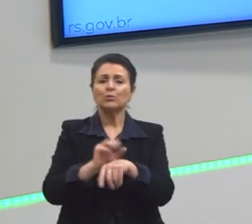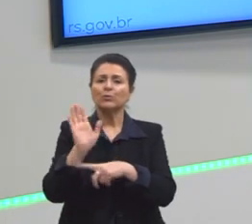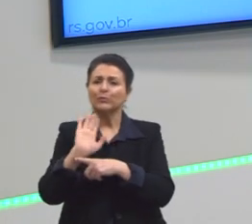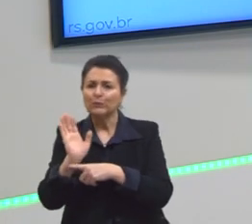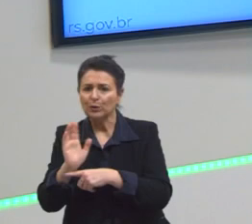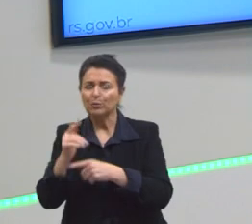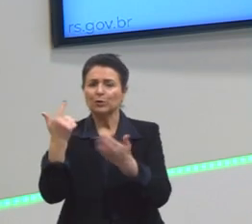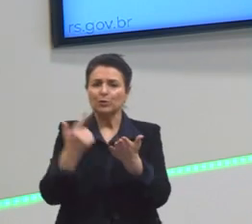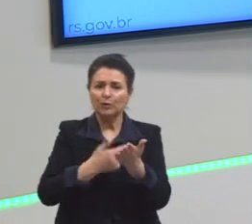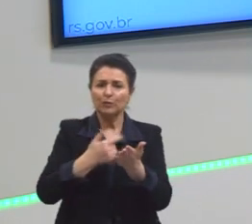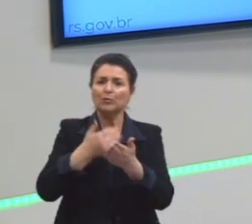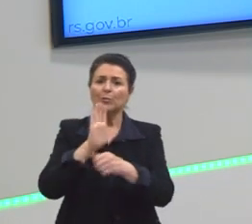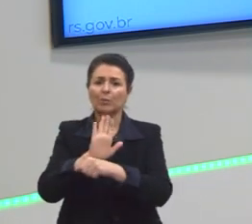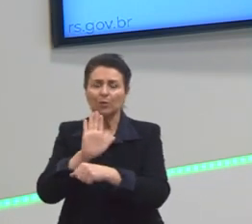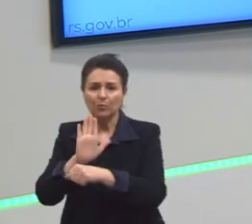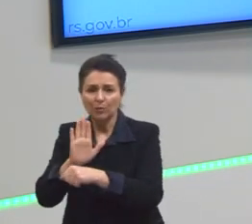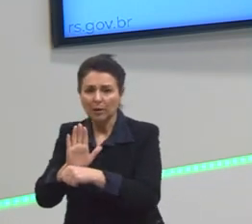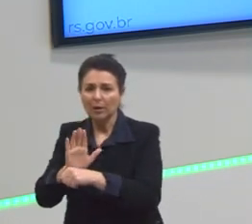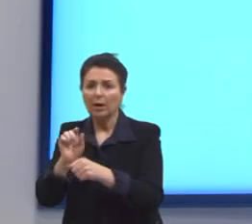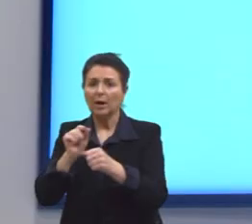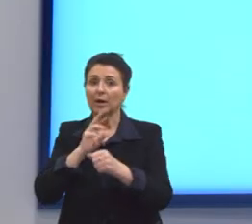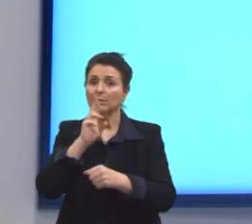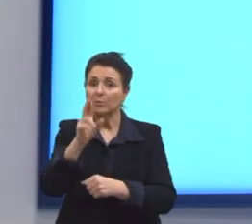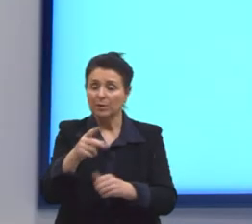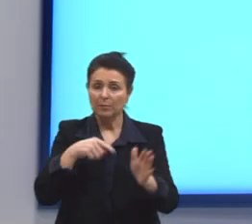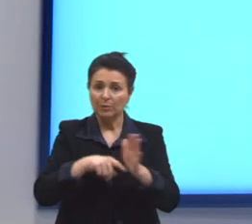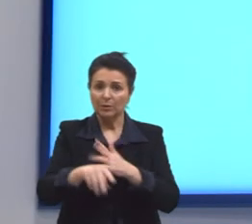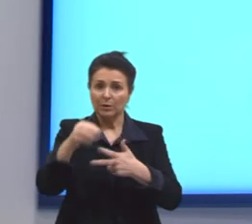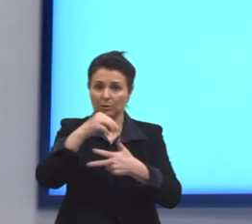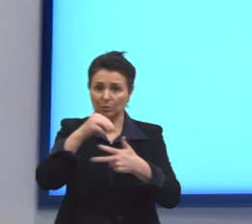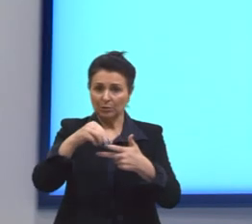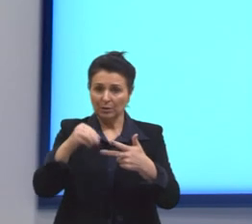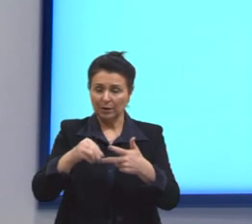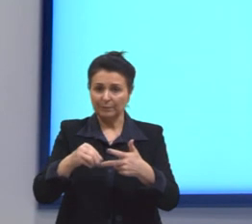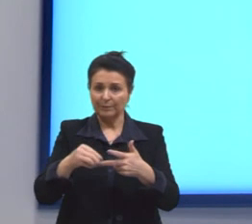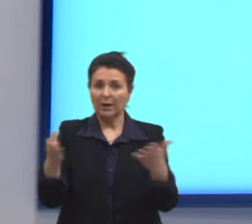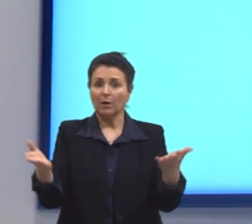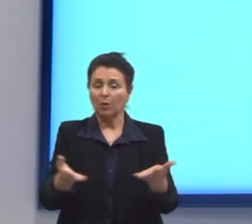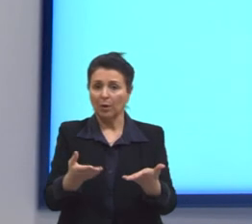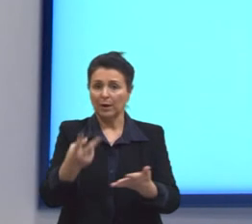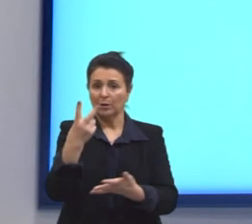nas questões do Enem. Essa é do Enem de 2013.